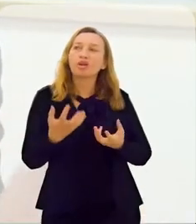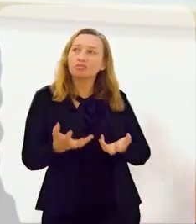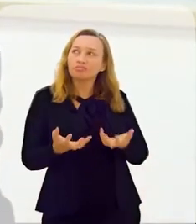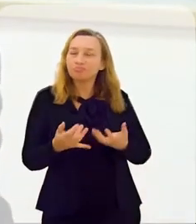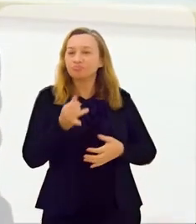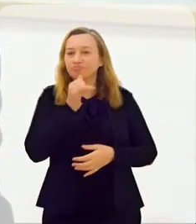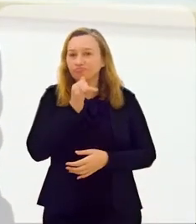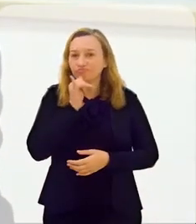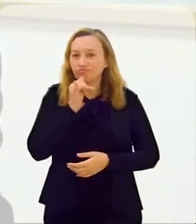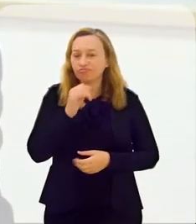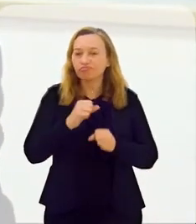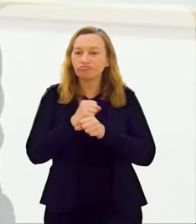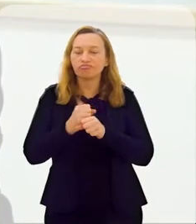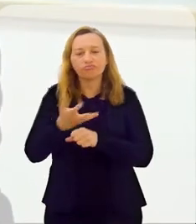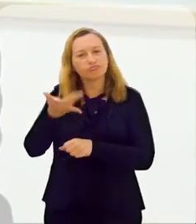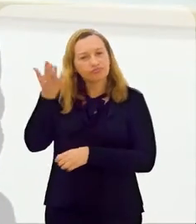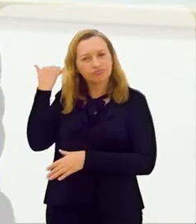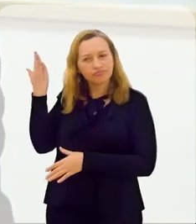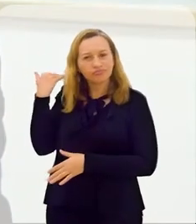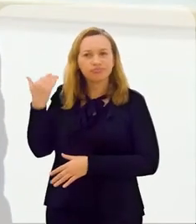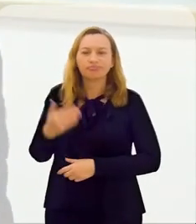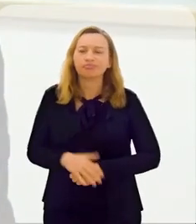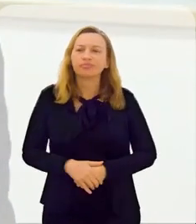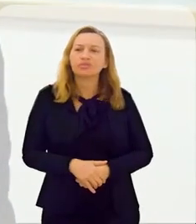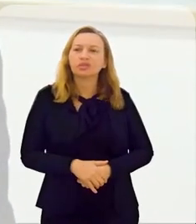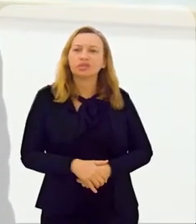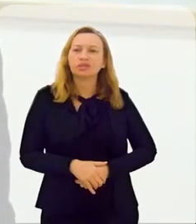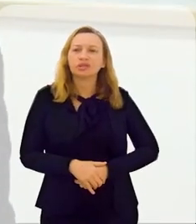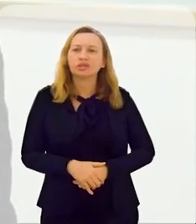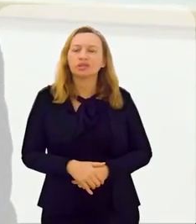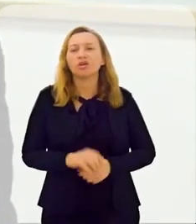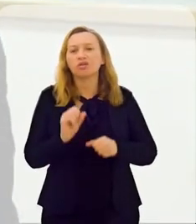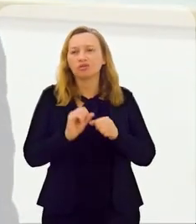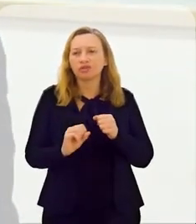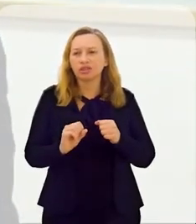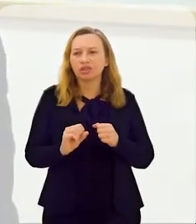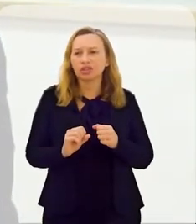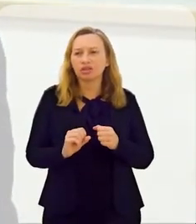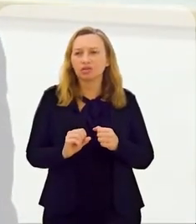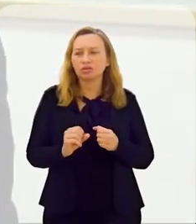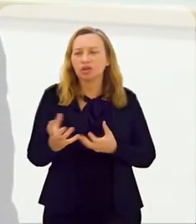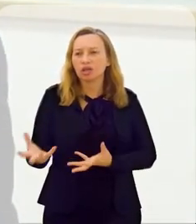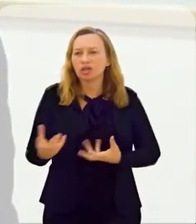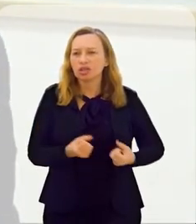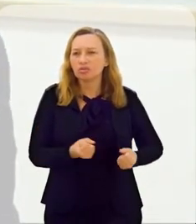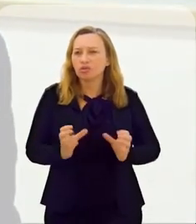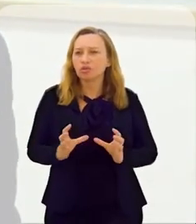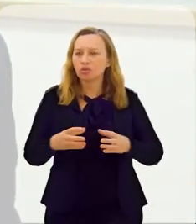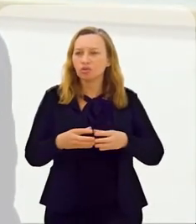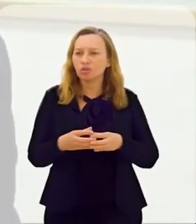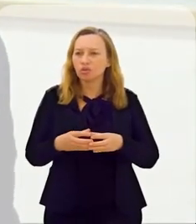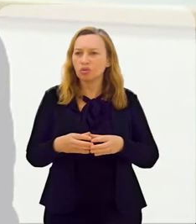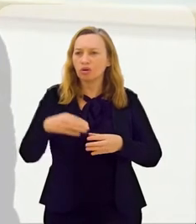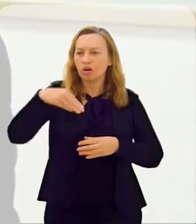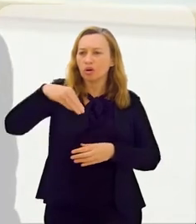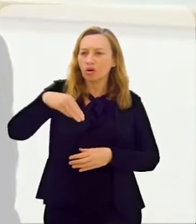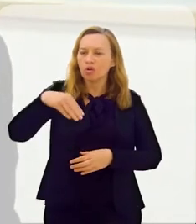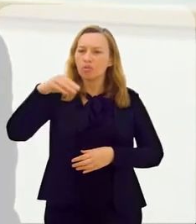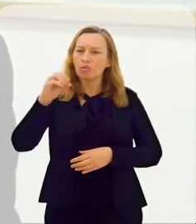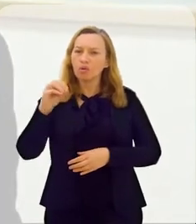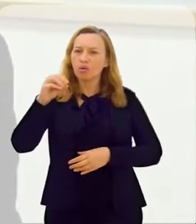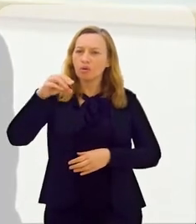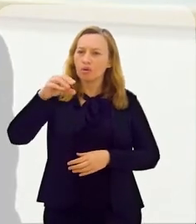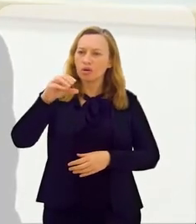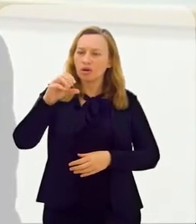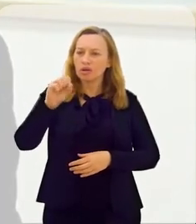do planeta, certo? Eu quero, por exemplo, ano retrasado, nós recebemos